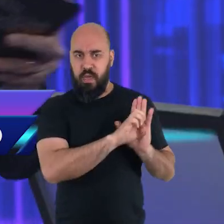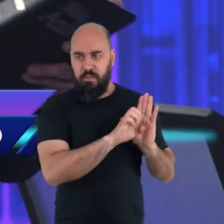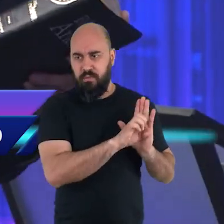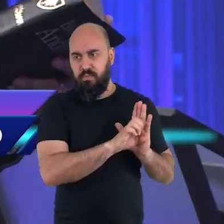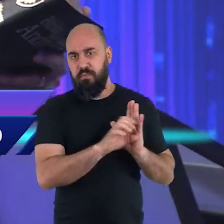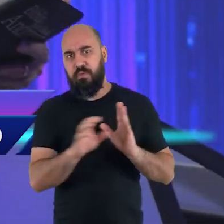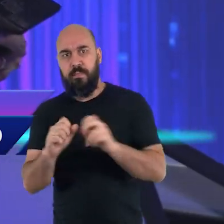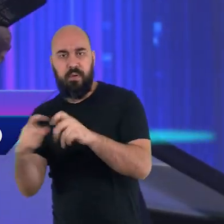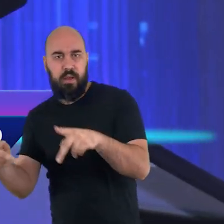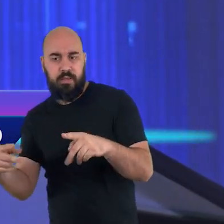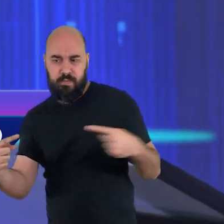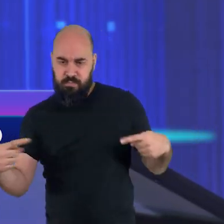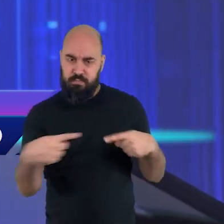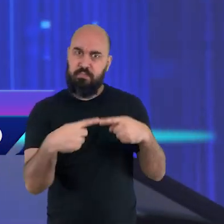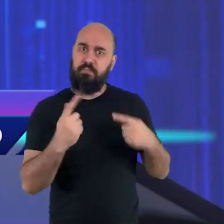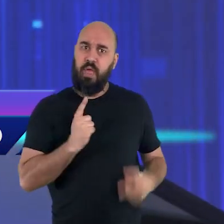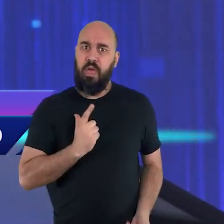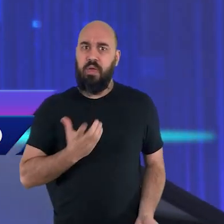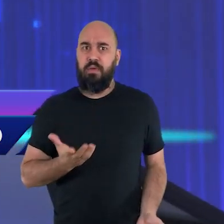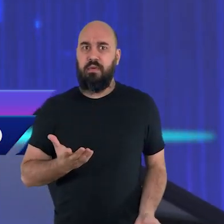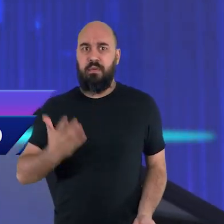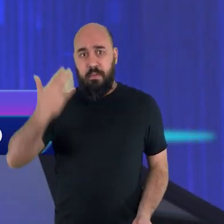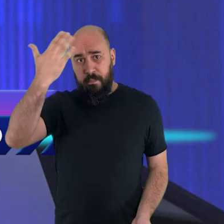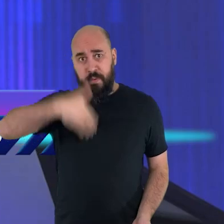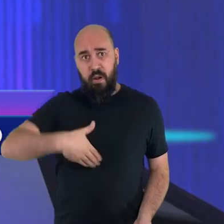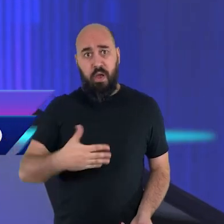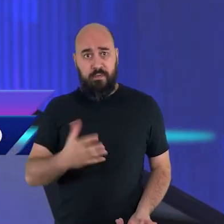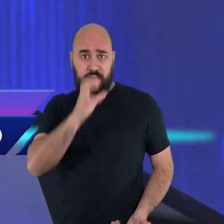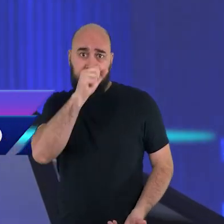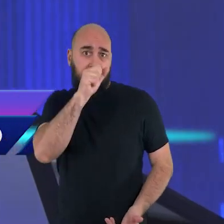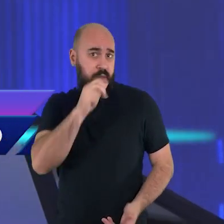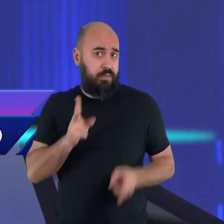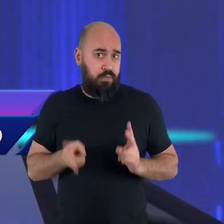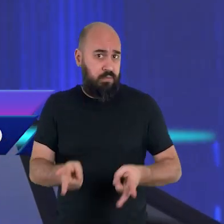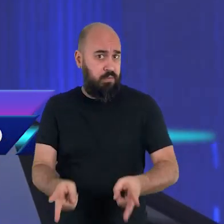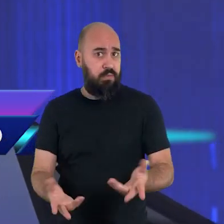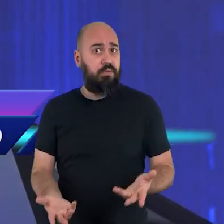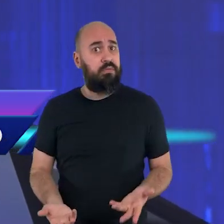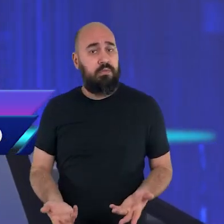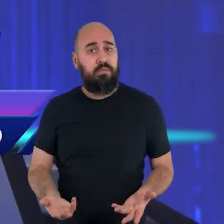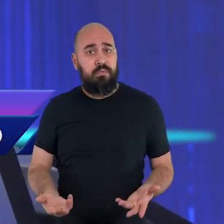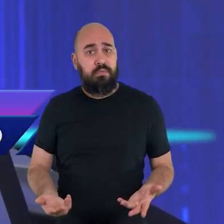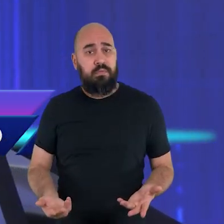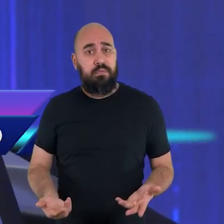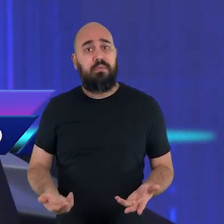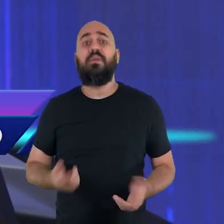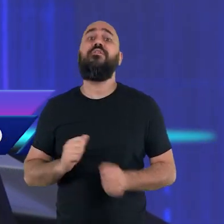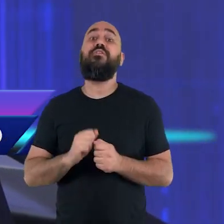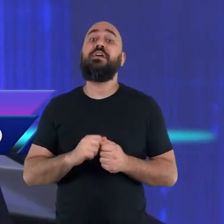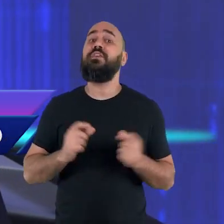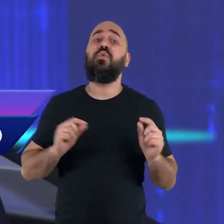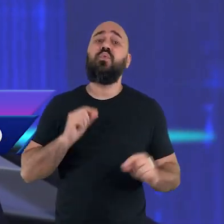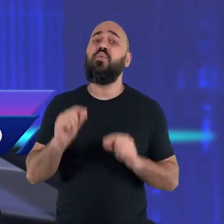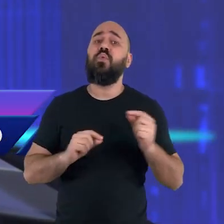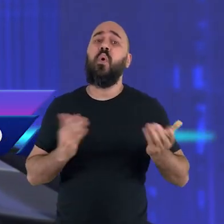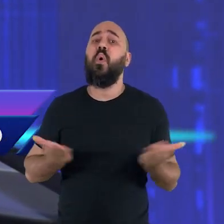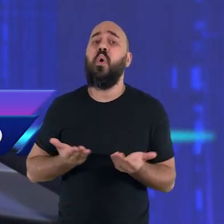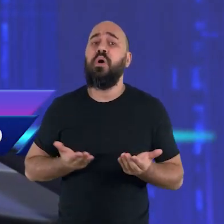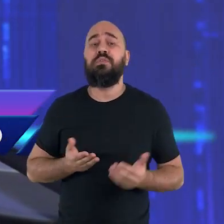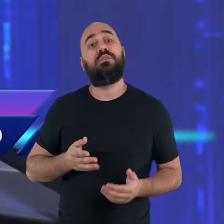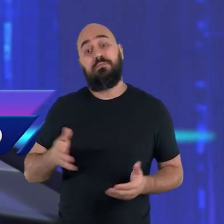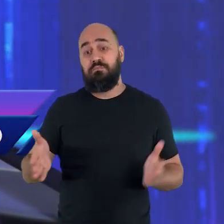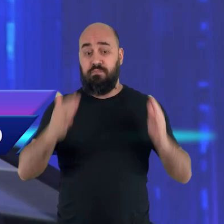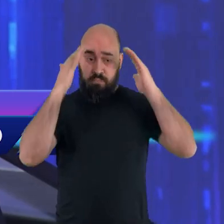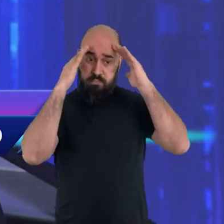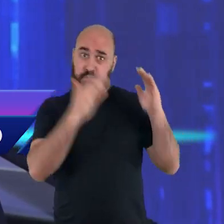As expressões estão conjugadas, apontando na mesma direção. Então o que você deve fazer hoje é viver de acordo com a palavra